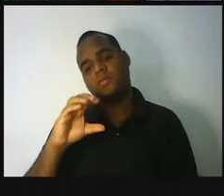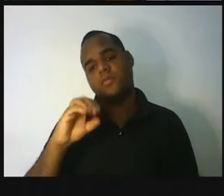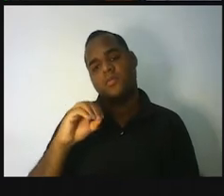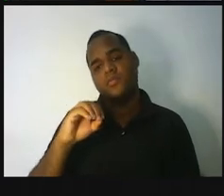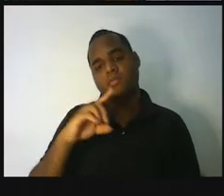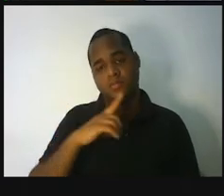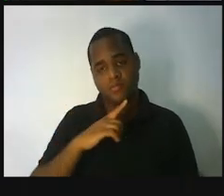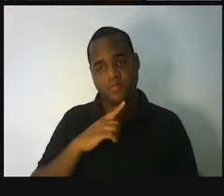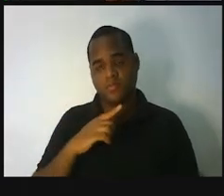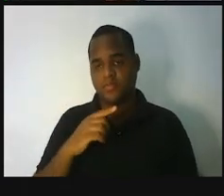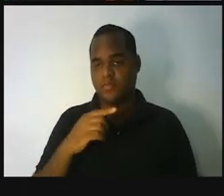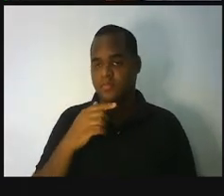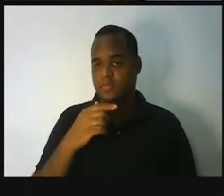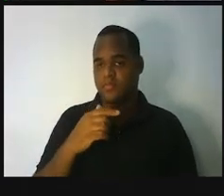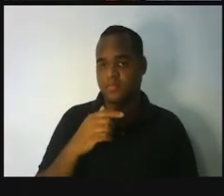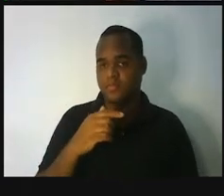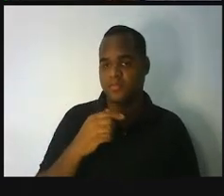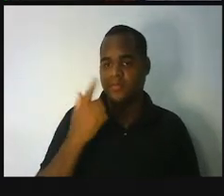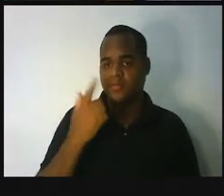é 12 milhões,